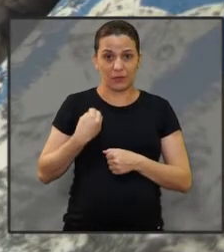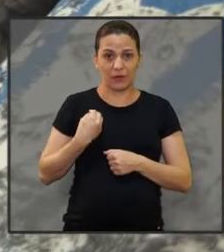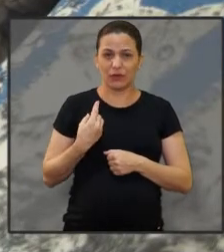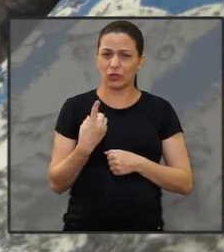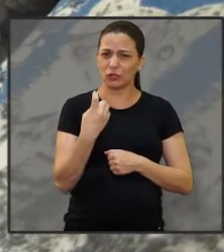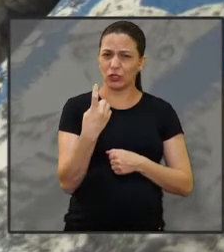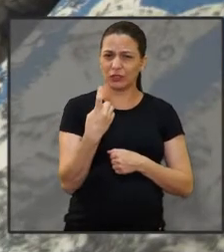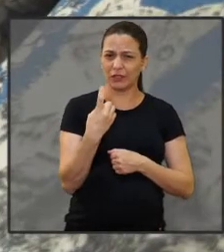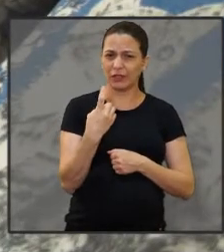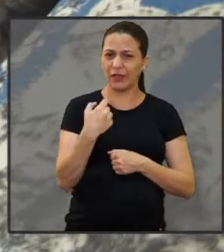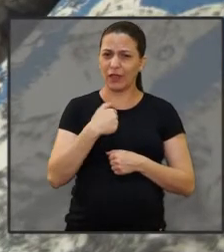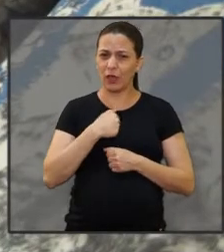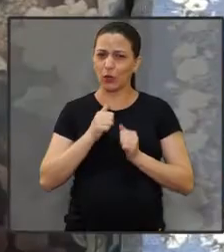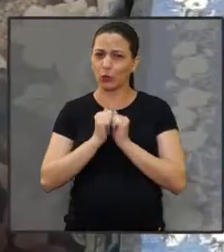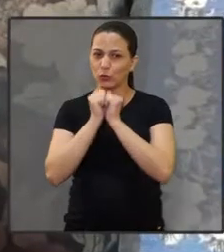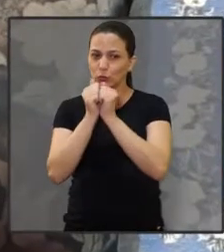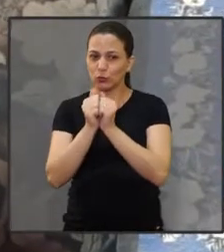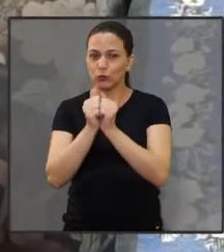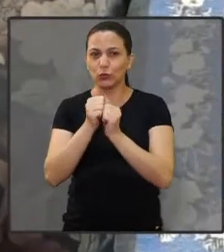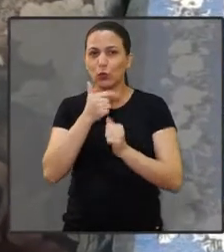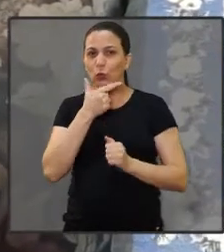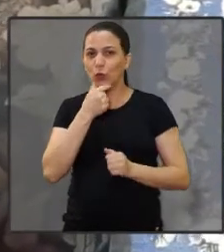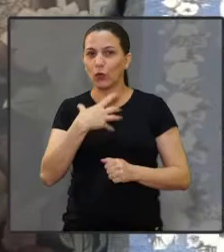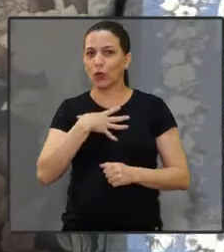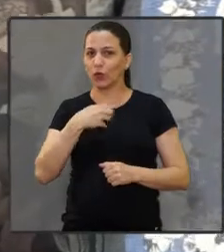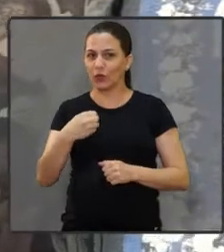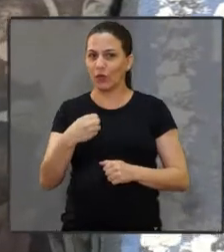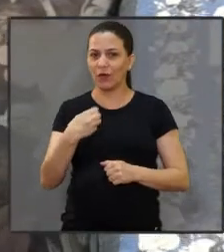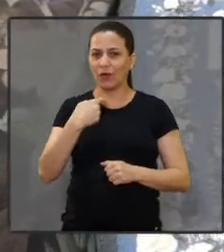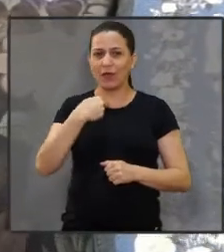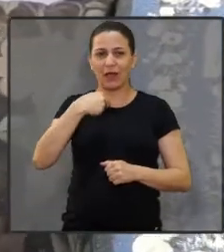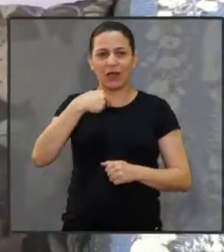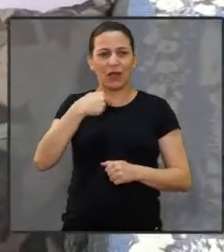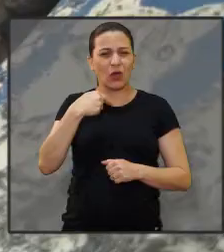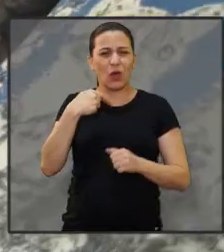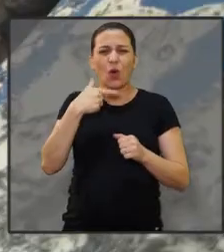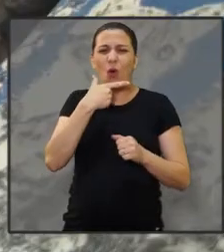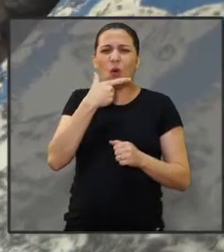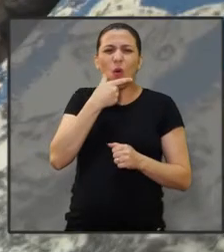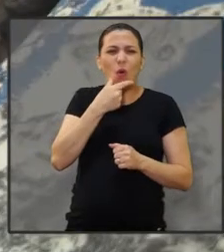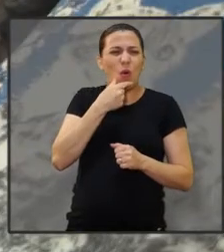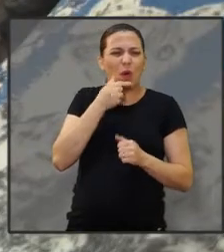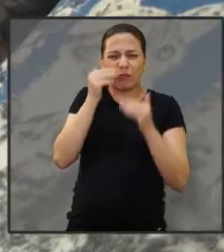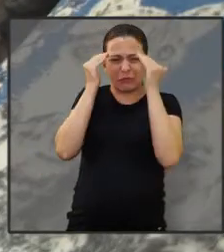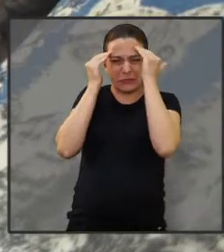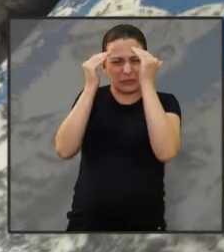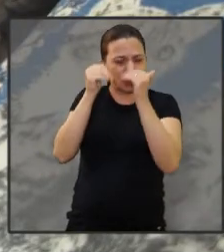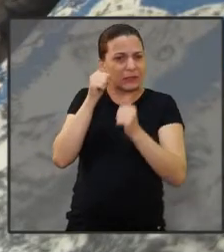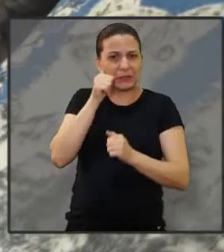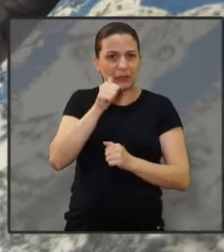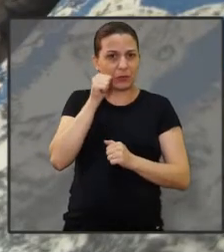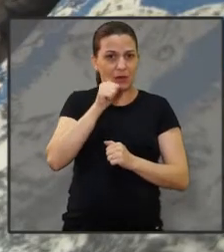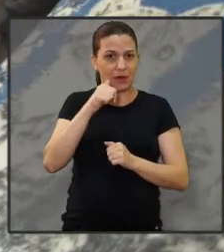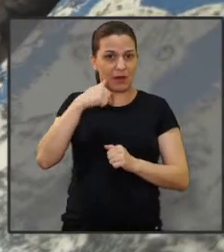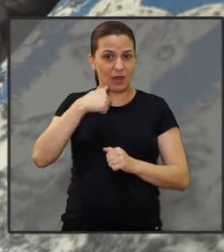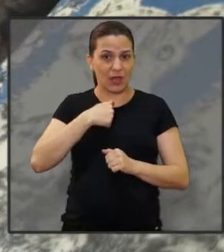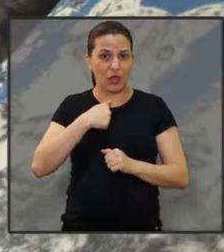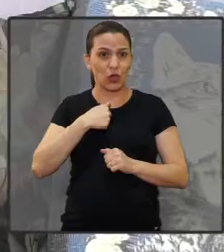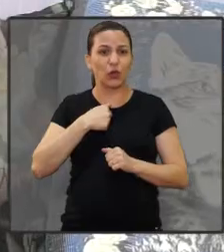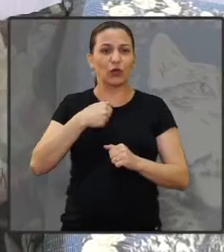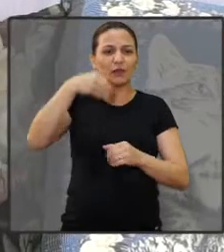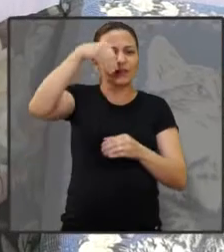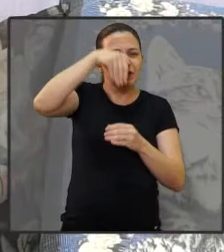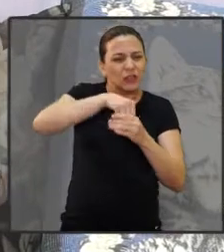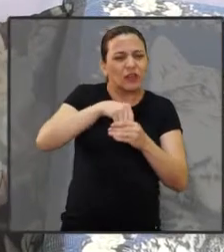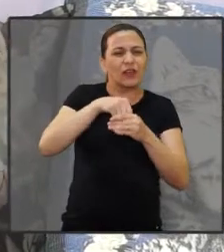Então, os homens não respeitam. Fiquei prisioneira do lar. Quer dizer, eu sou uma escrava do lar. Eu não saio, eu não